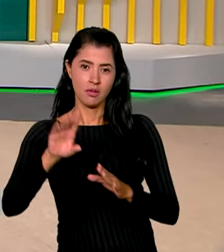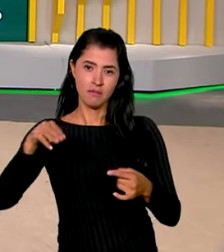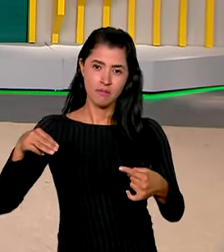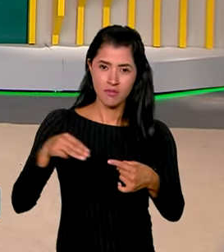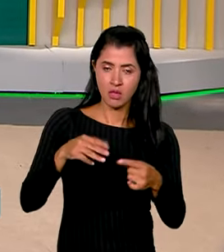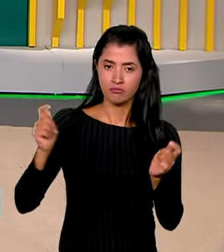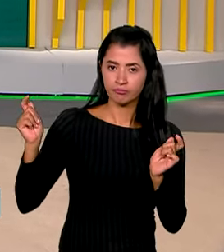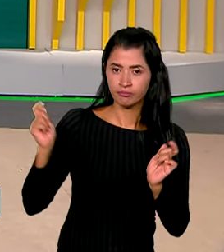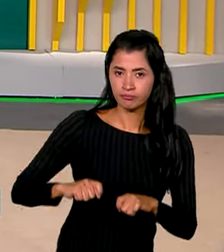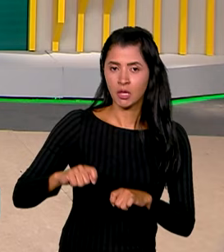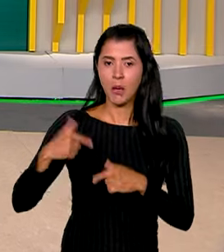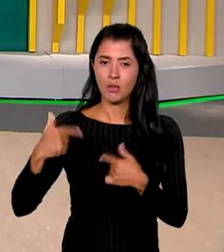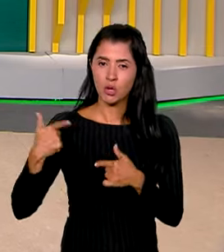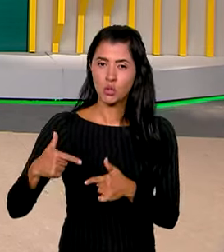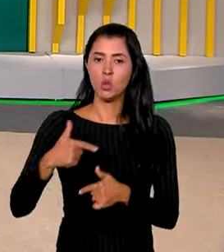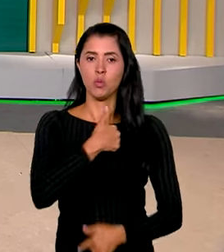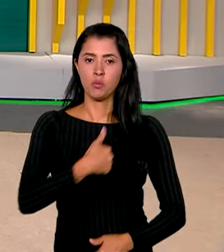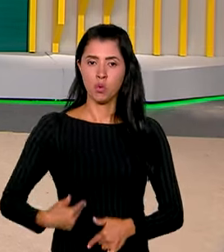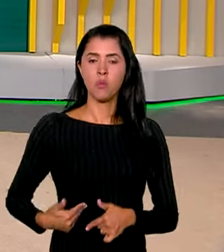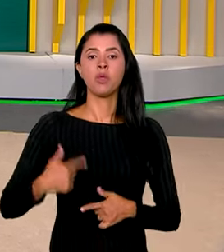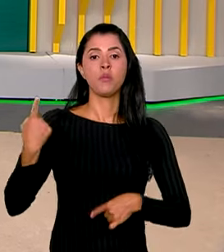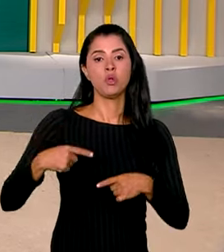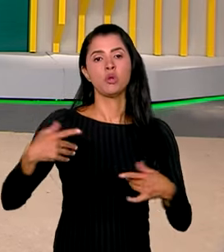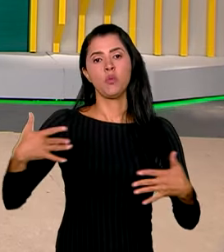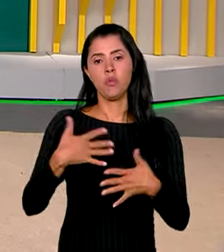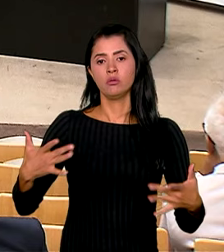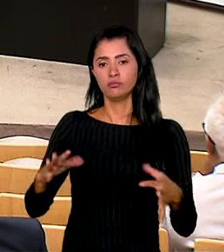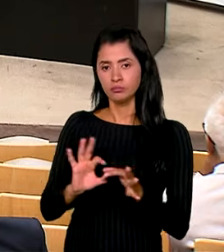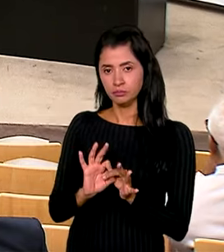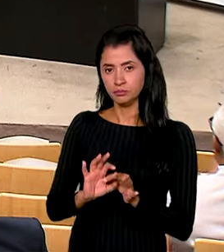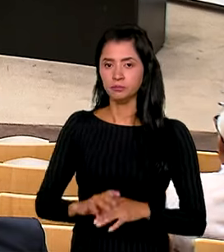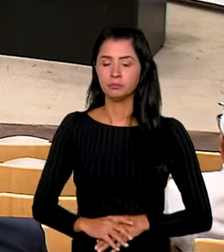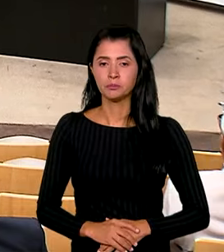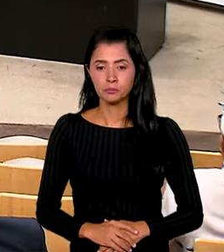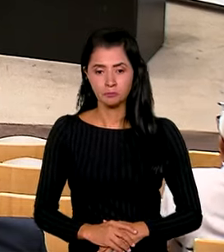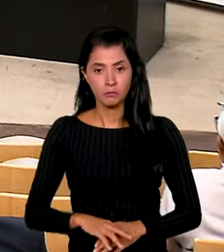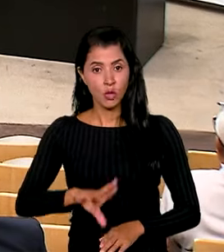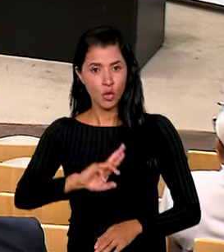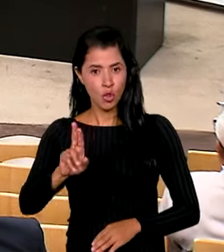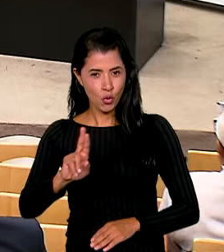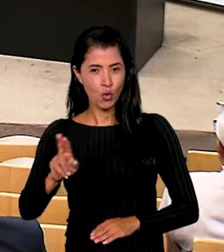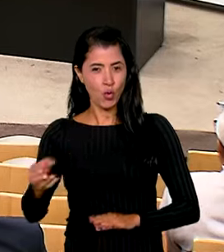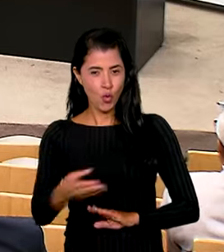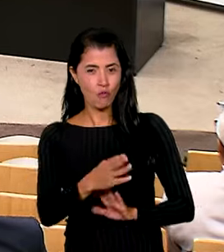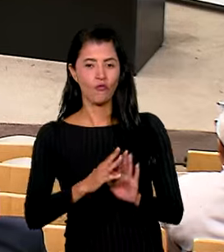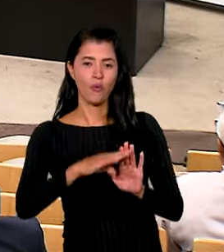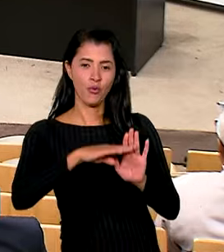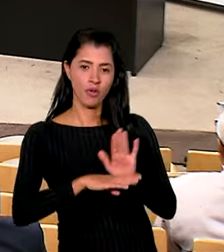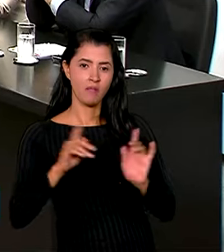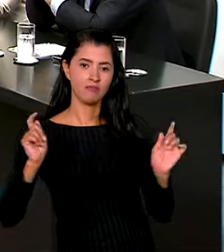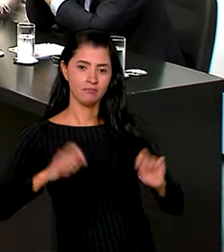capacitar os agentes públicos em políticas urbanas integradas. O novo programa Capacidades